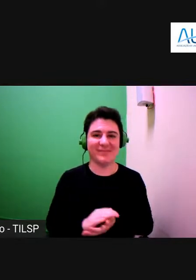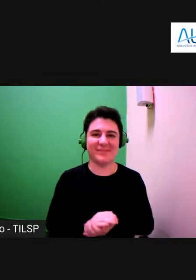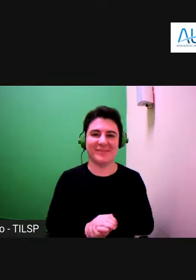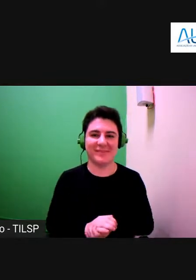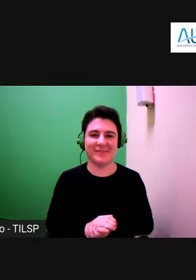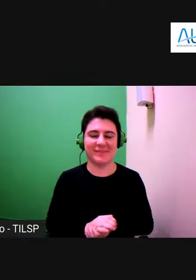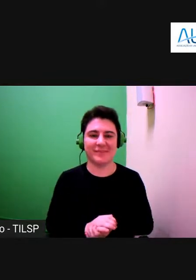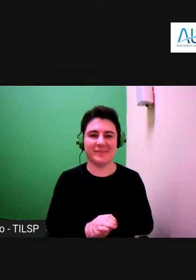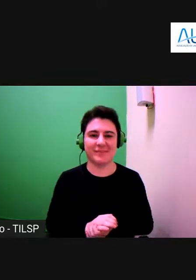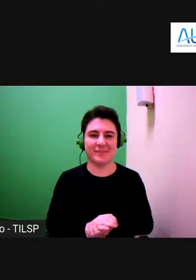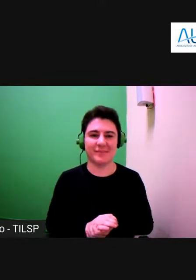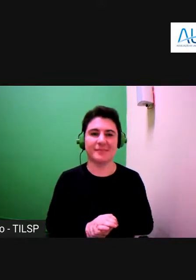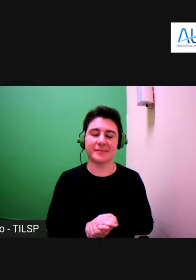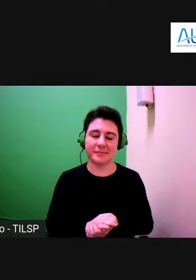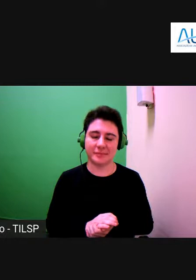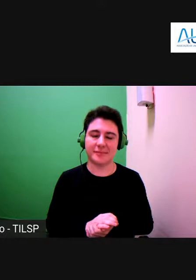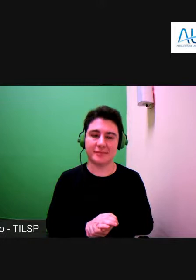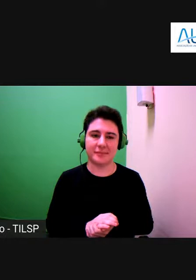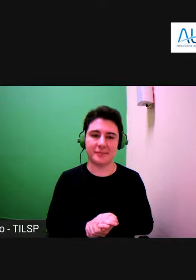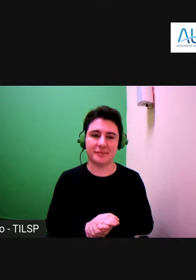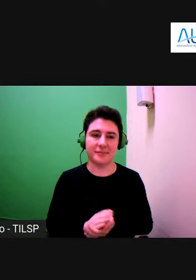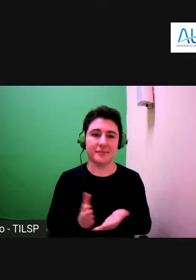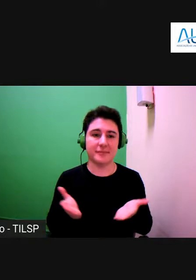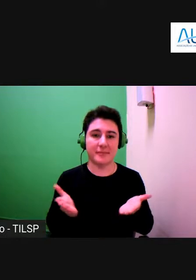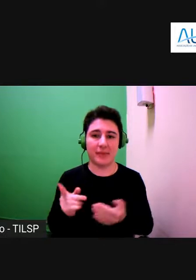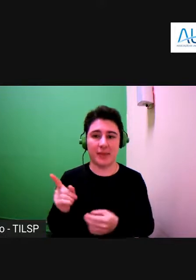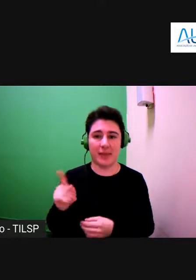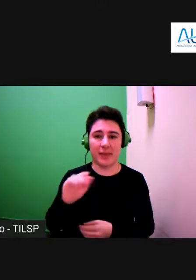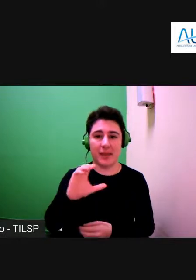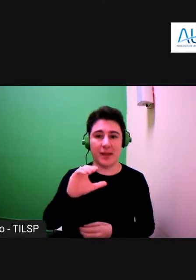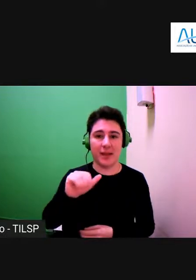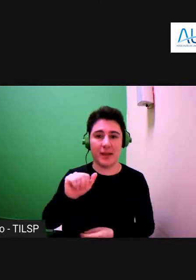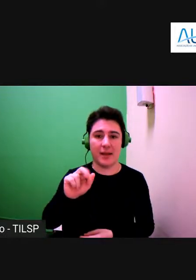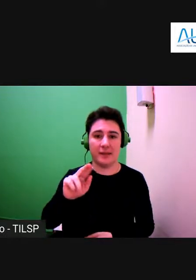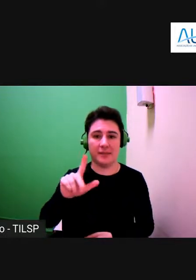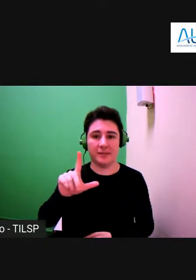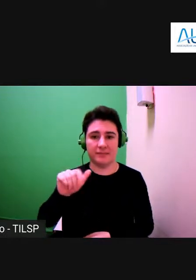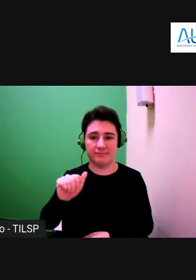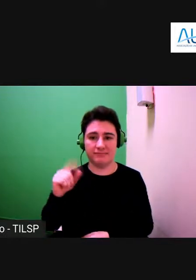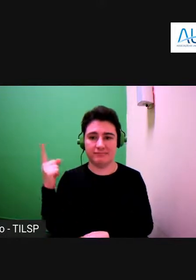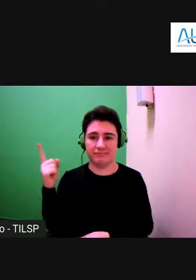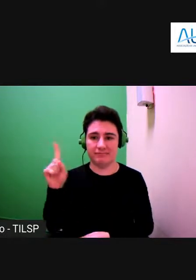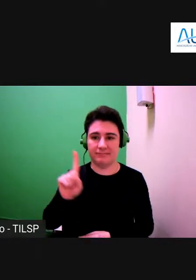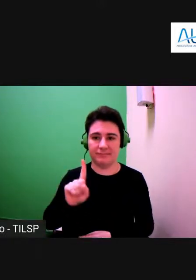Bom, acho que a gente pode pedir para a Carla entrar. Carla?